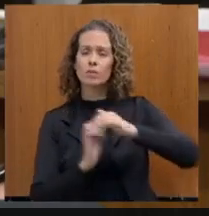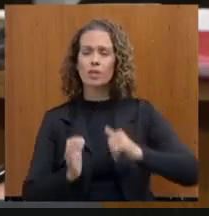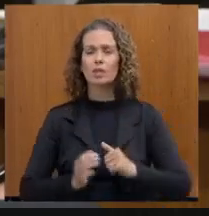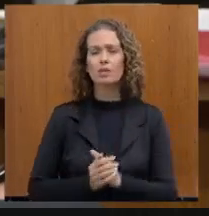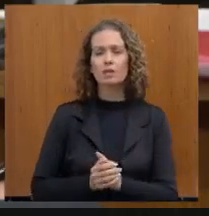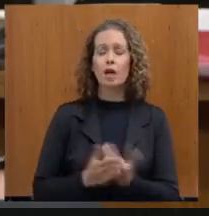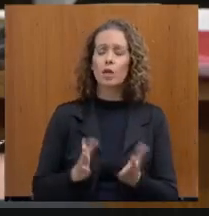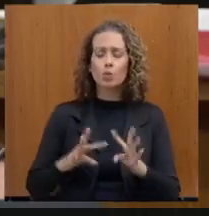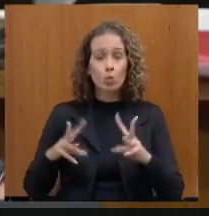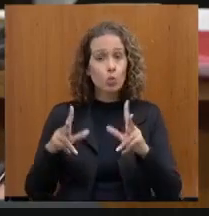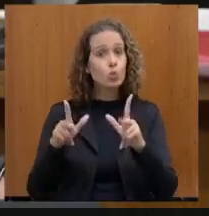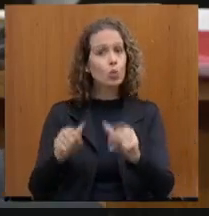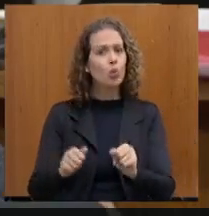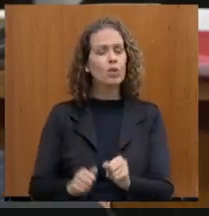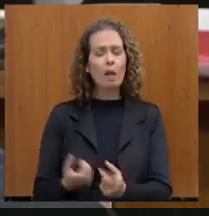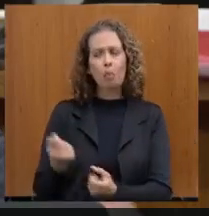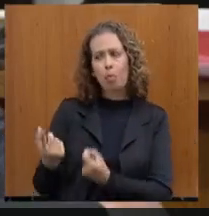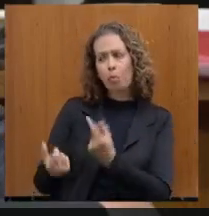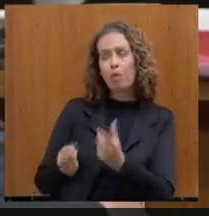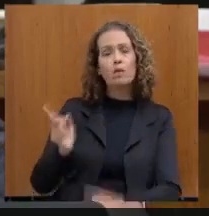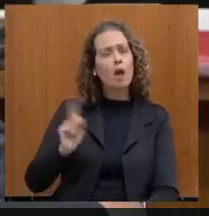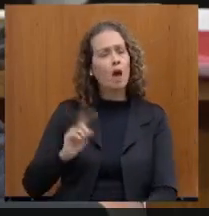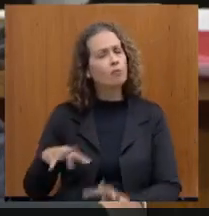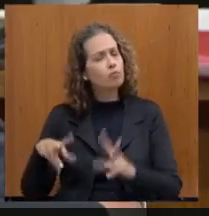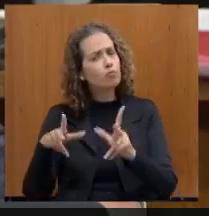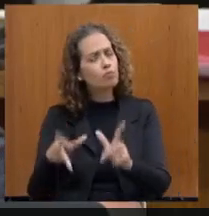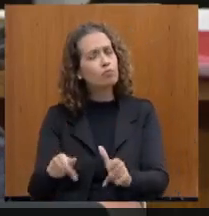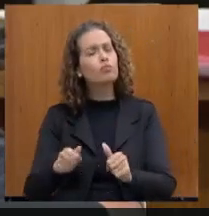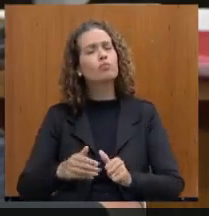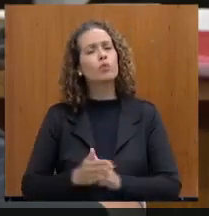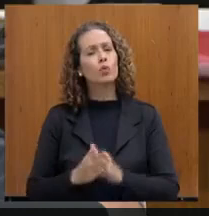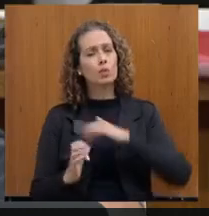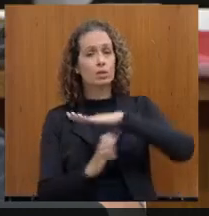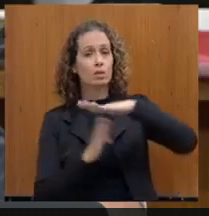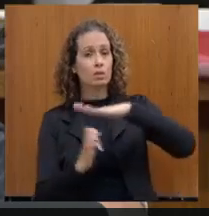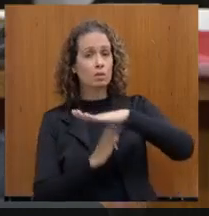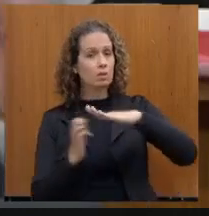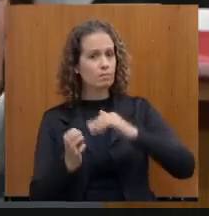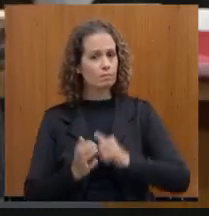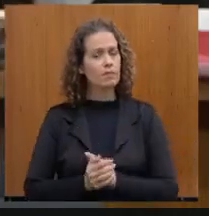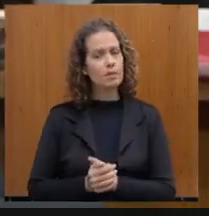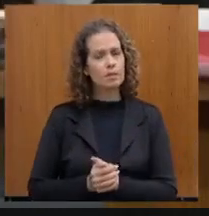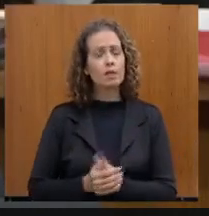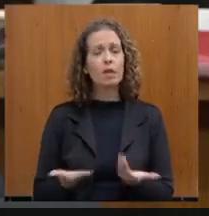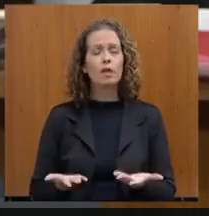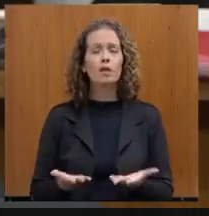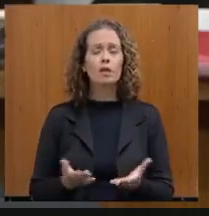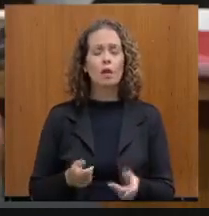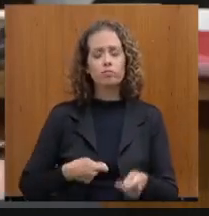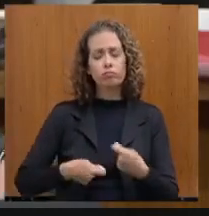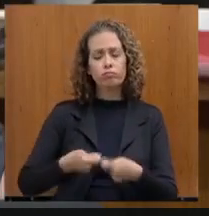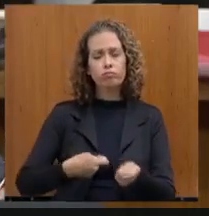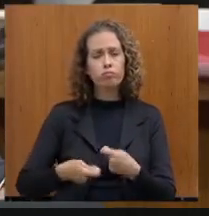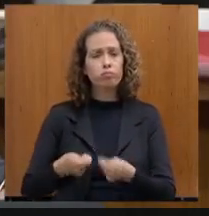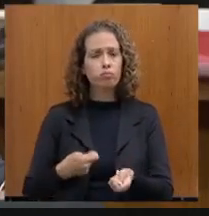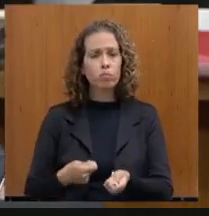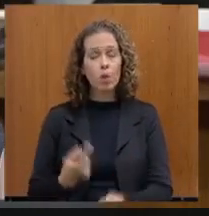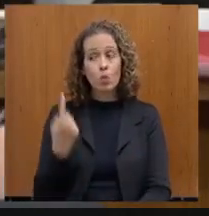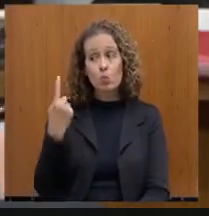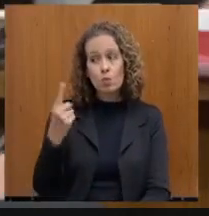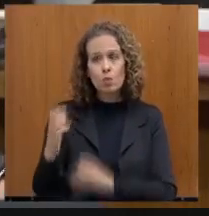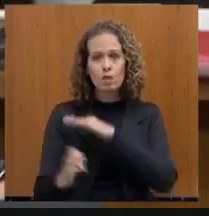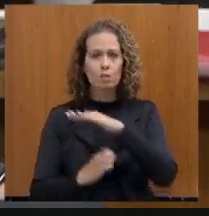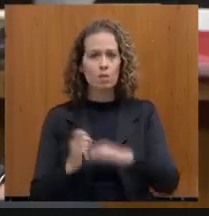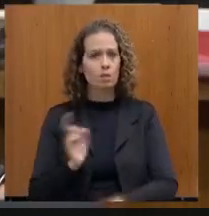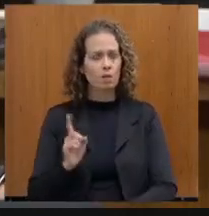de empresa, não. O setor econômico é que é gerado o incentivo. Não é para uma empresa. É um setor econômico.